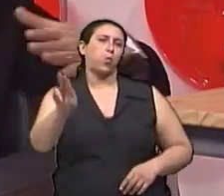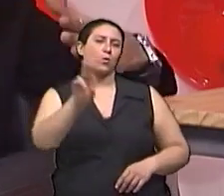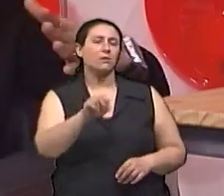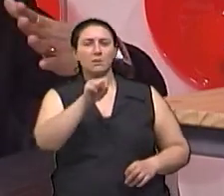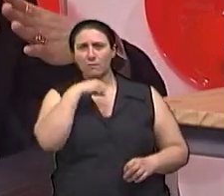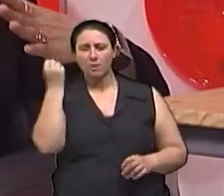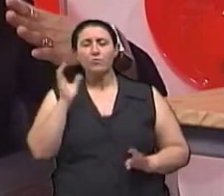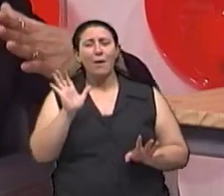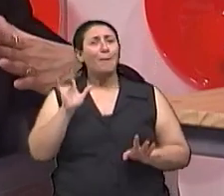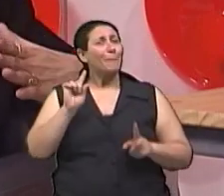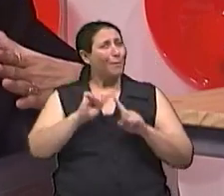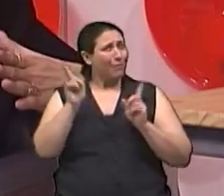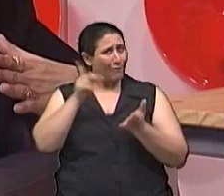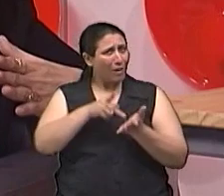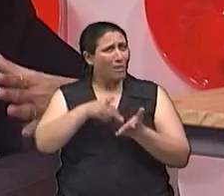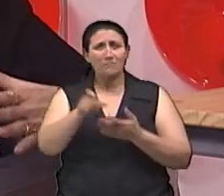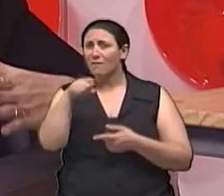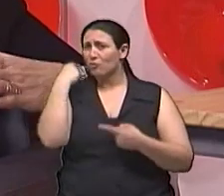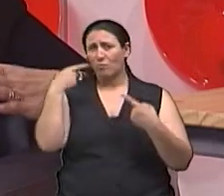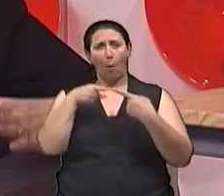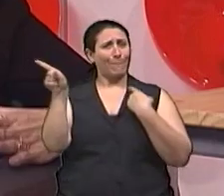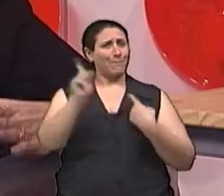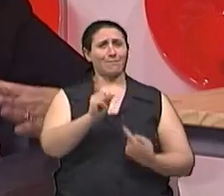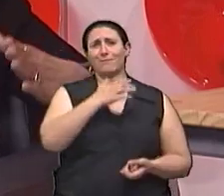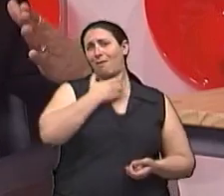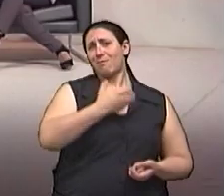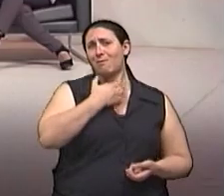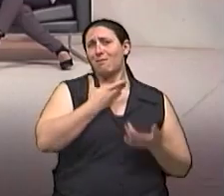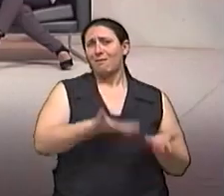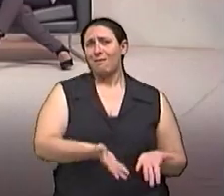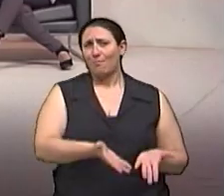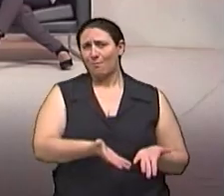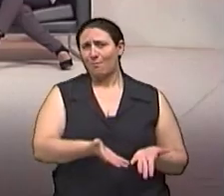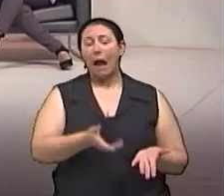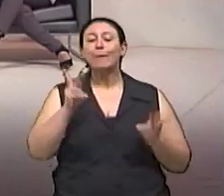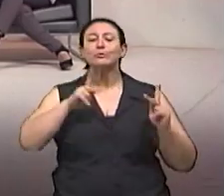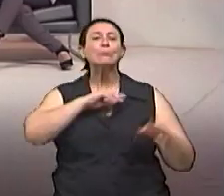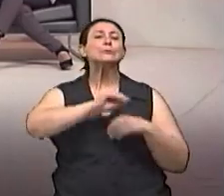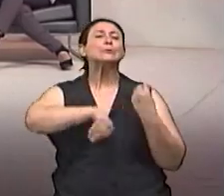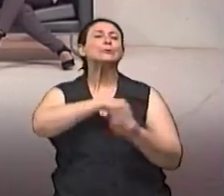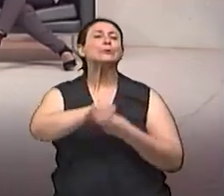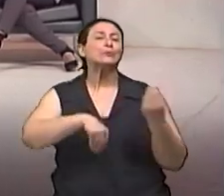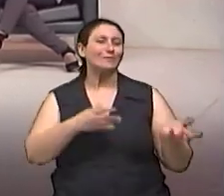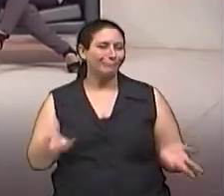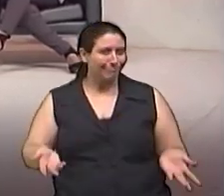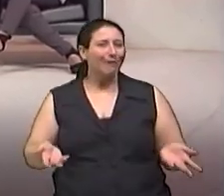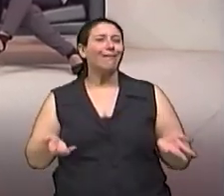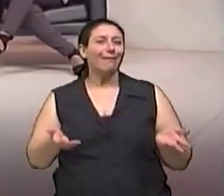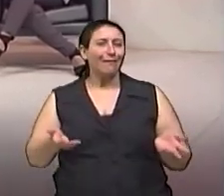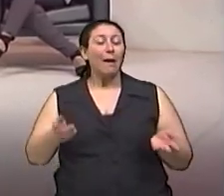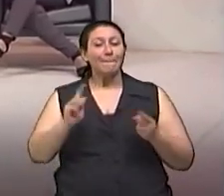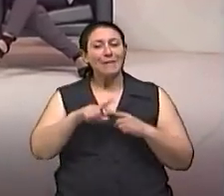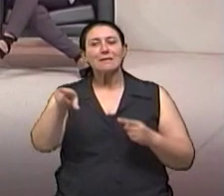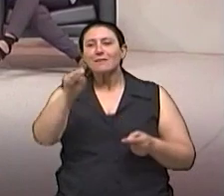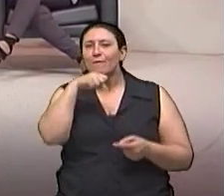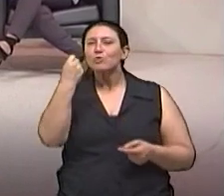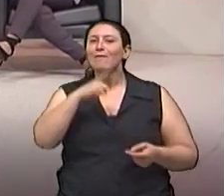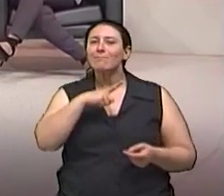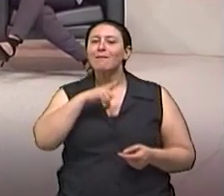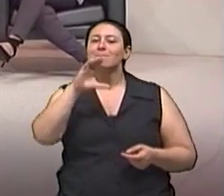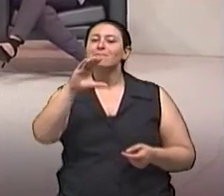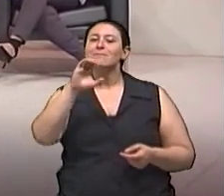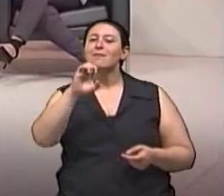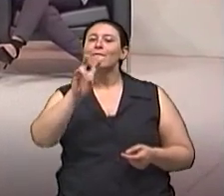nem faz parte dessa festividade Exatamente E misturam as coisas E misturam E a cerveja, ela tem a cevada Então,